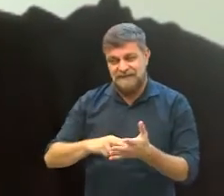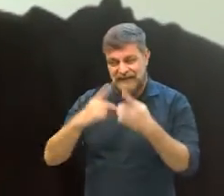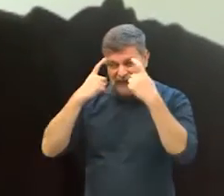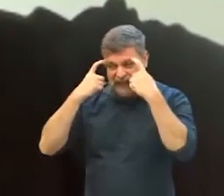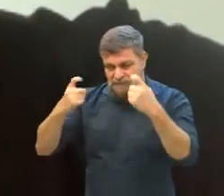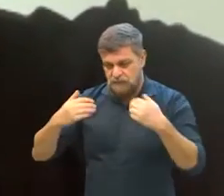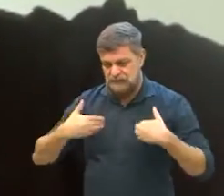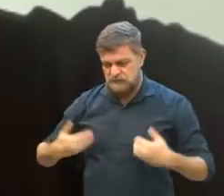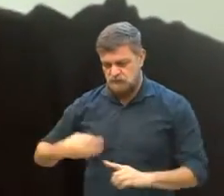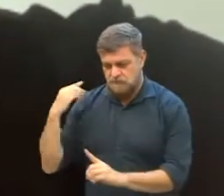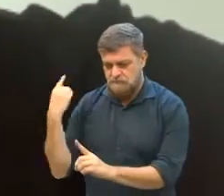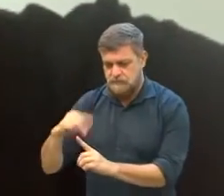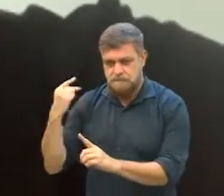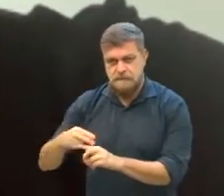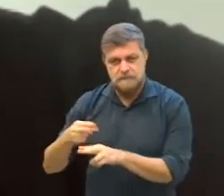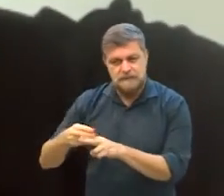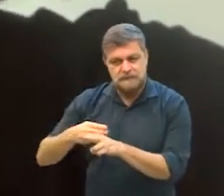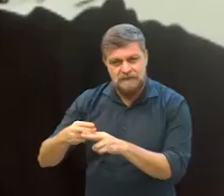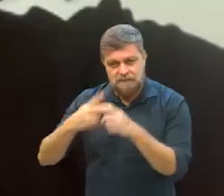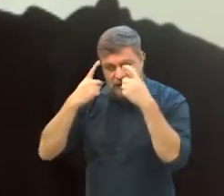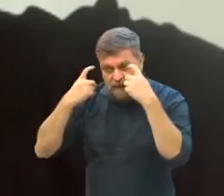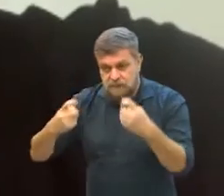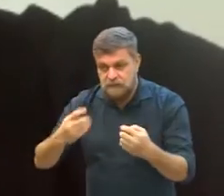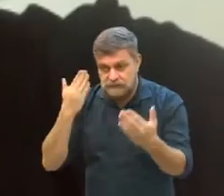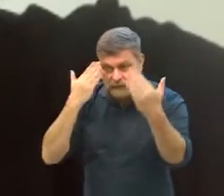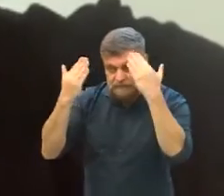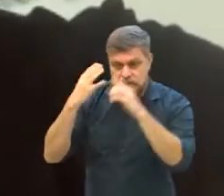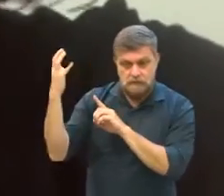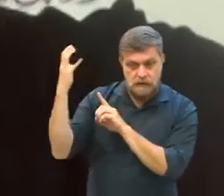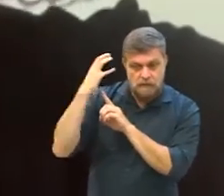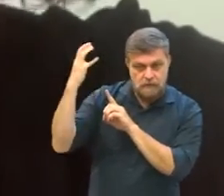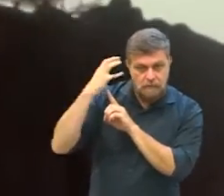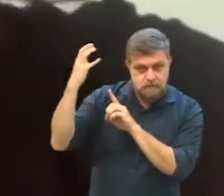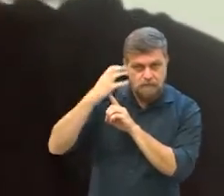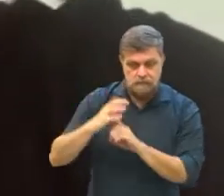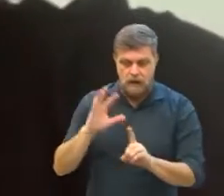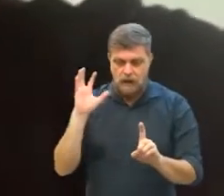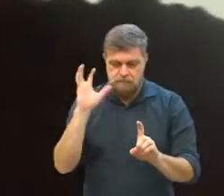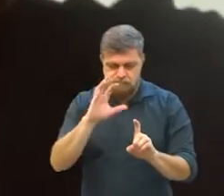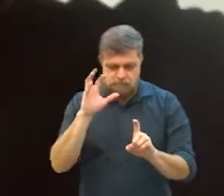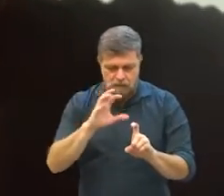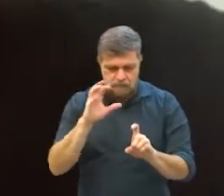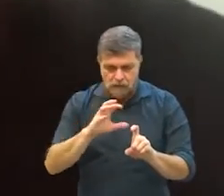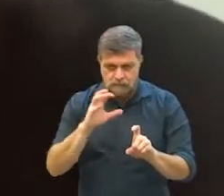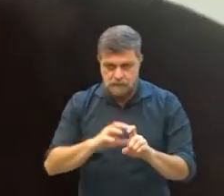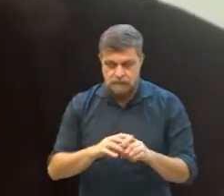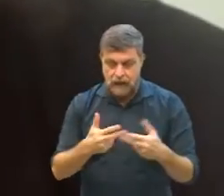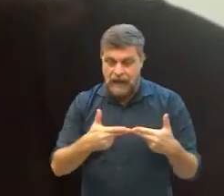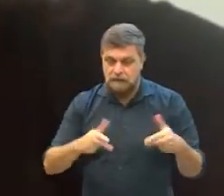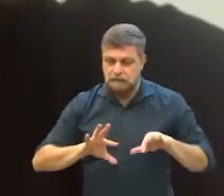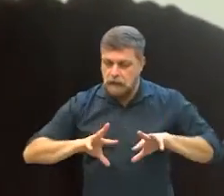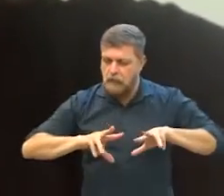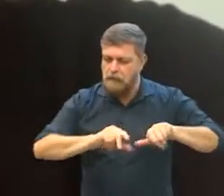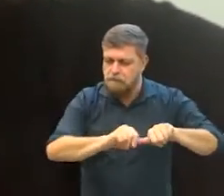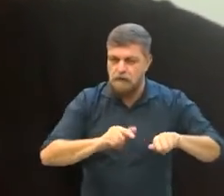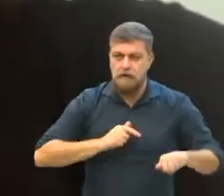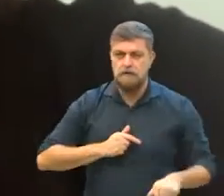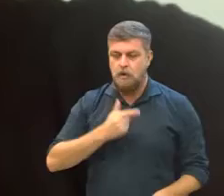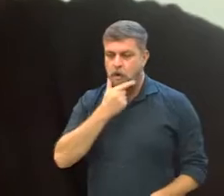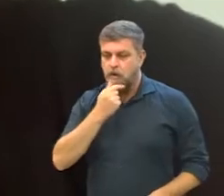violência física, violência sexual, violência psicológica, violência moral, violência patrimonial.